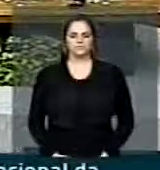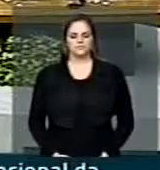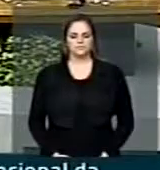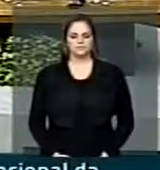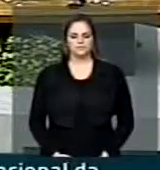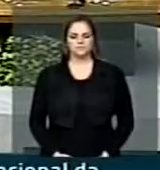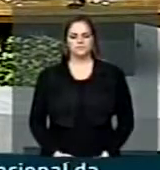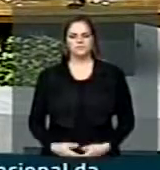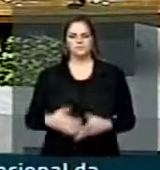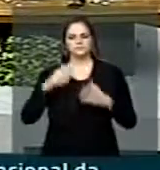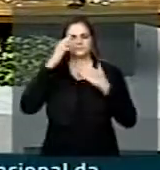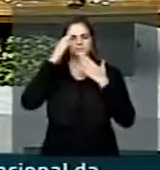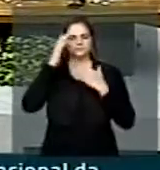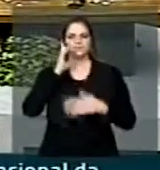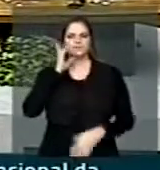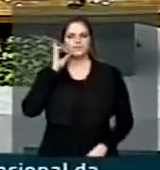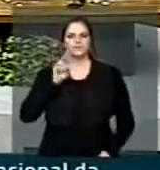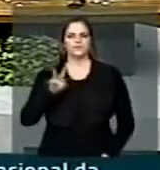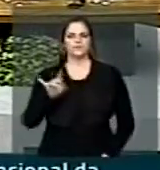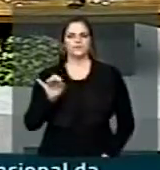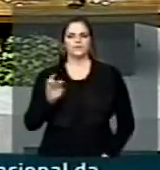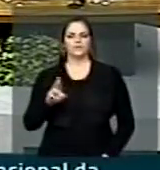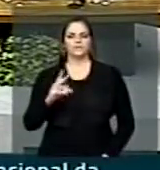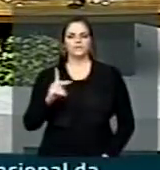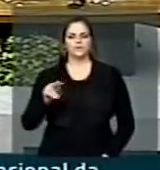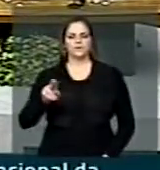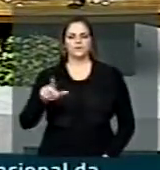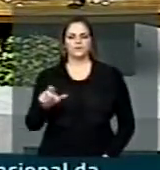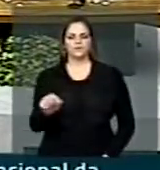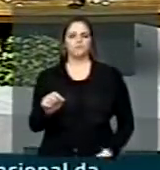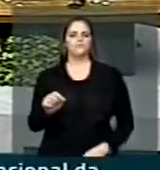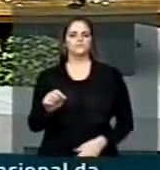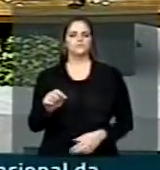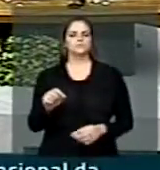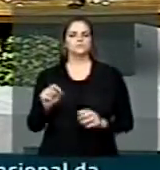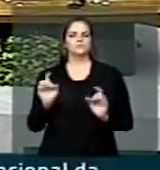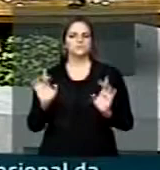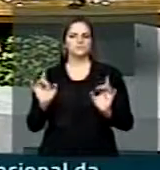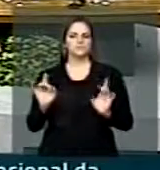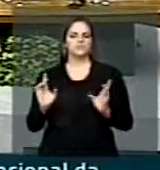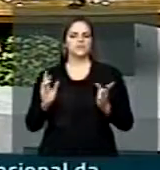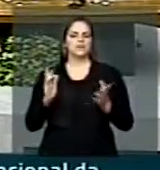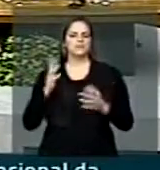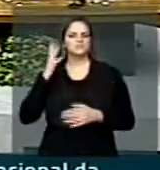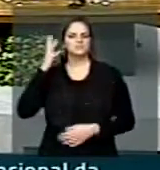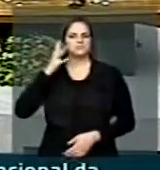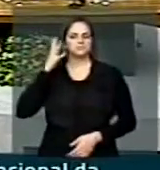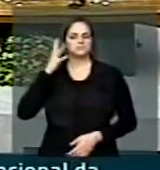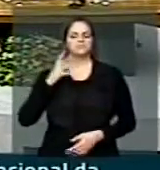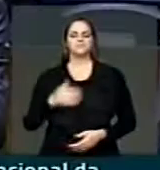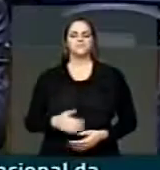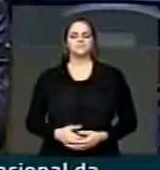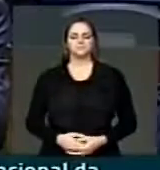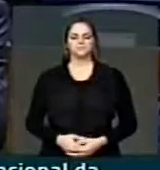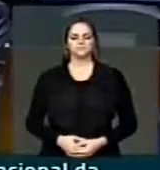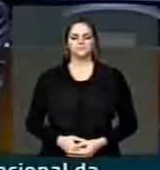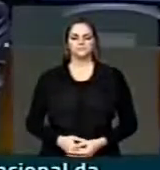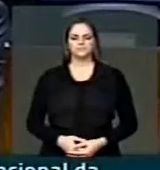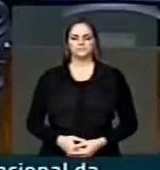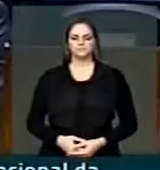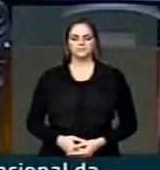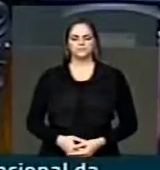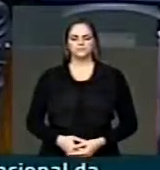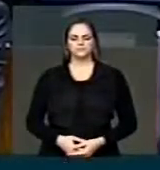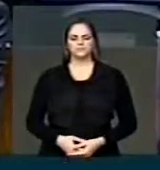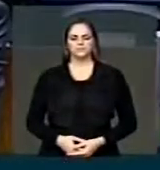Obrigado, deputado Vitor Paulo, pela generosidade de suas palavras, pela sua manifestação aqui. Antes de concluir, nós